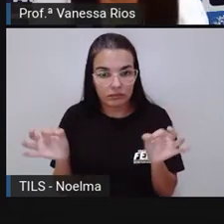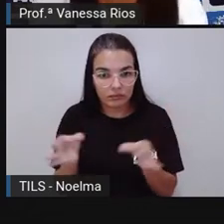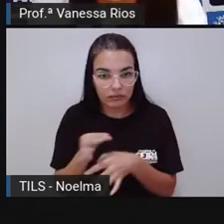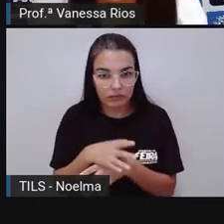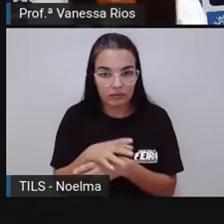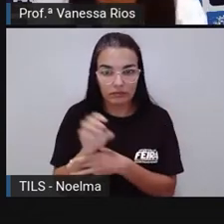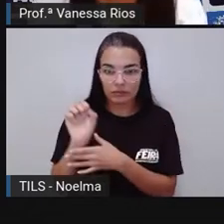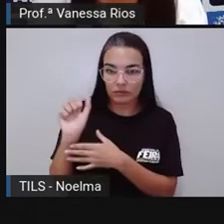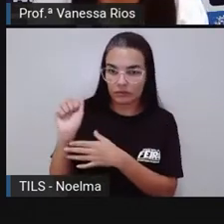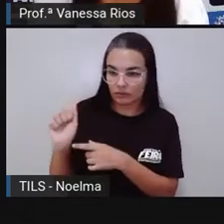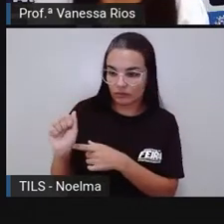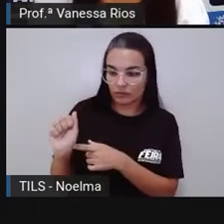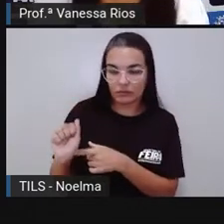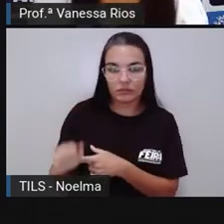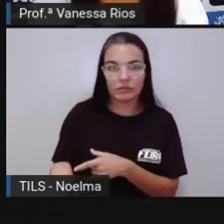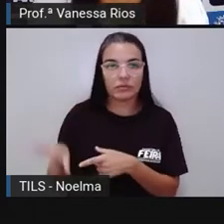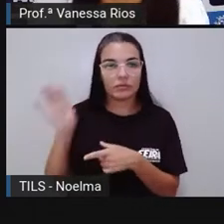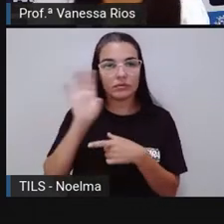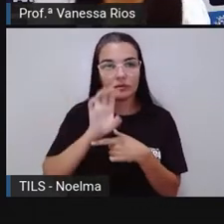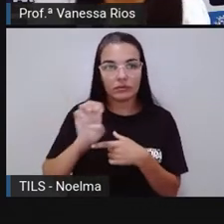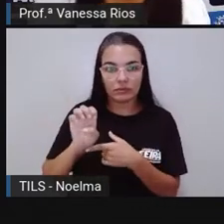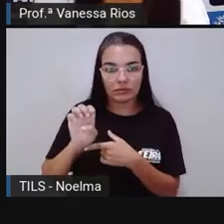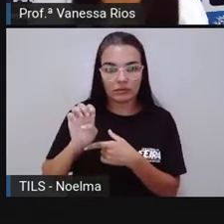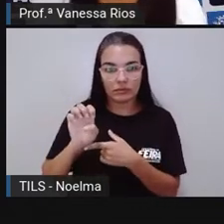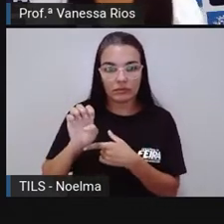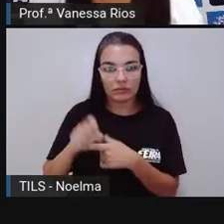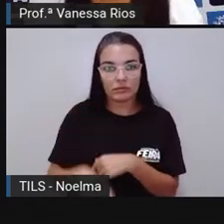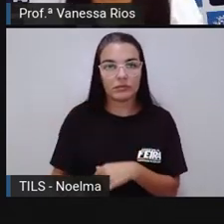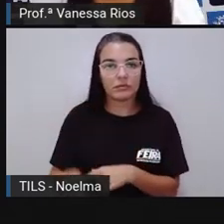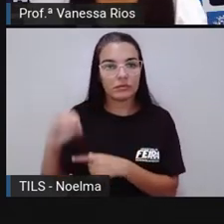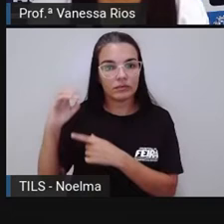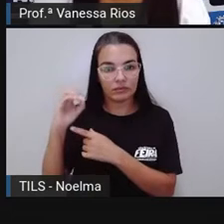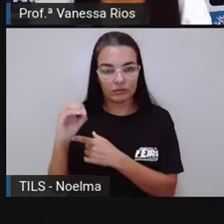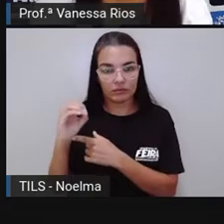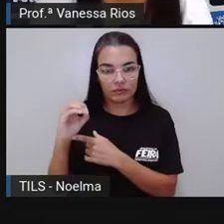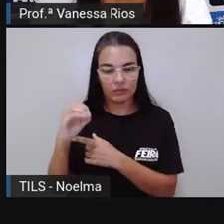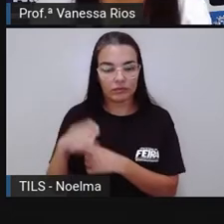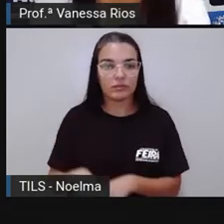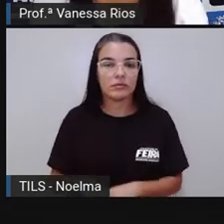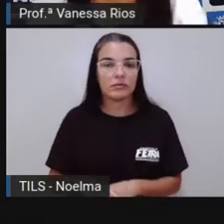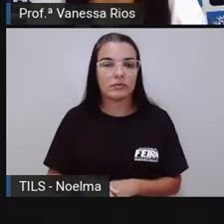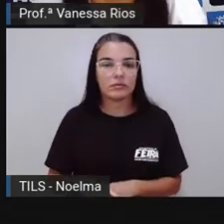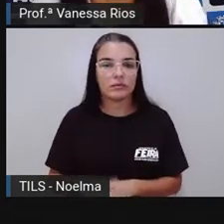ou ENS. Exemplos. Cajá, café, paletó, também.